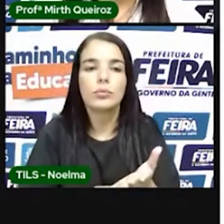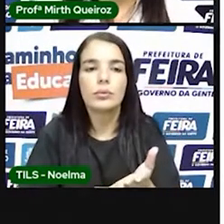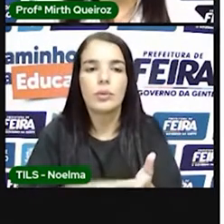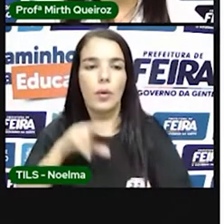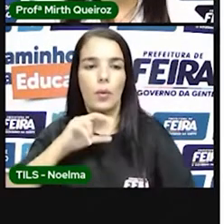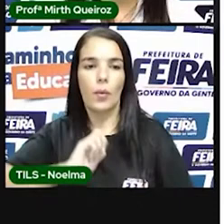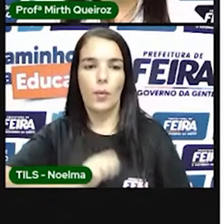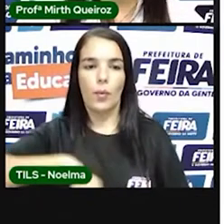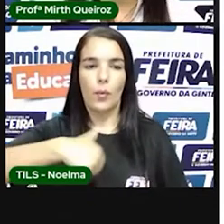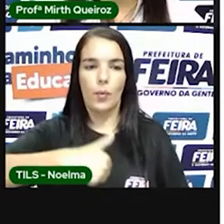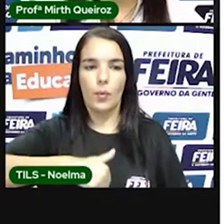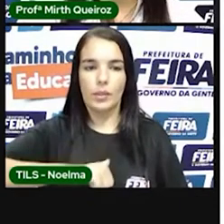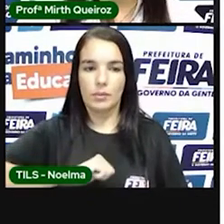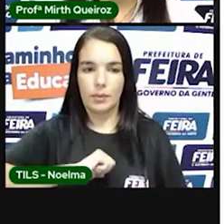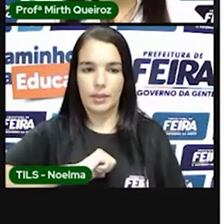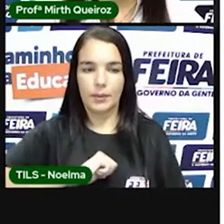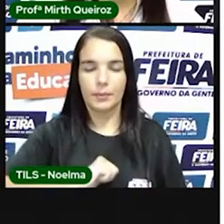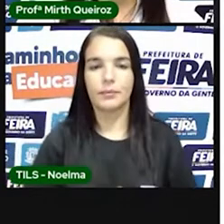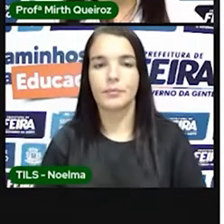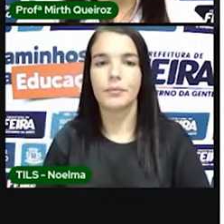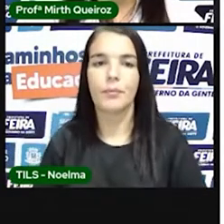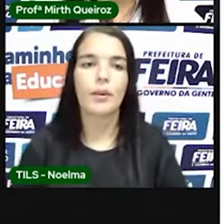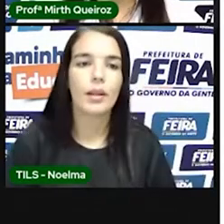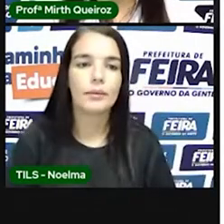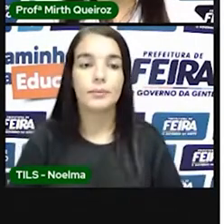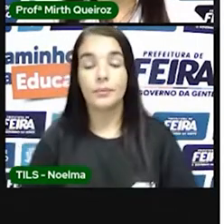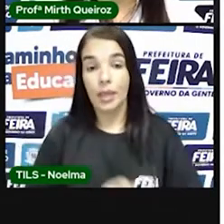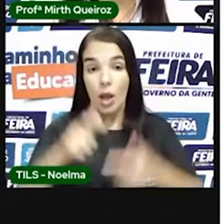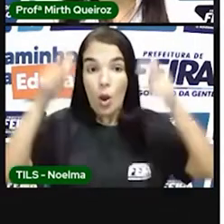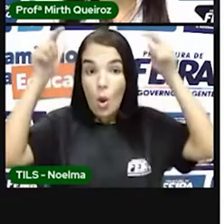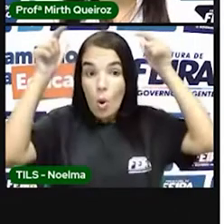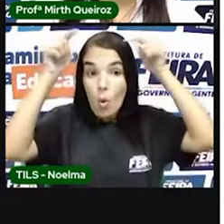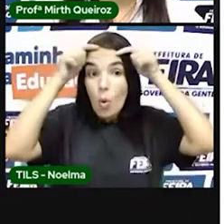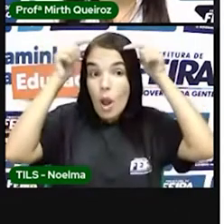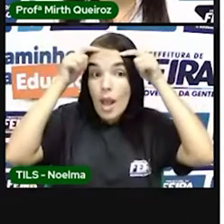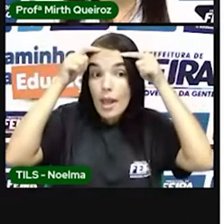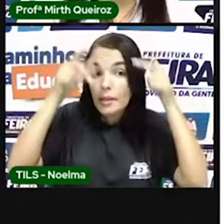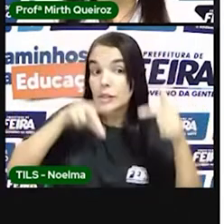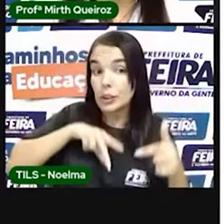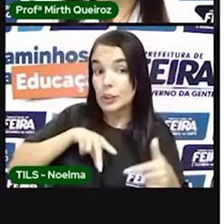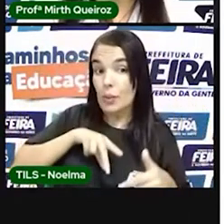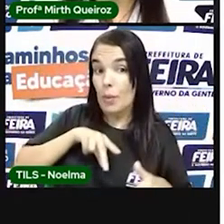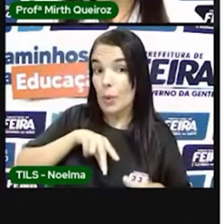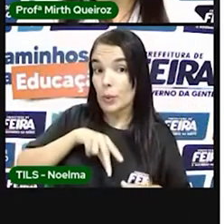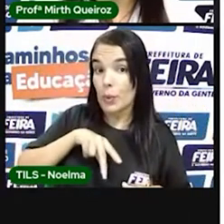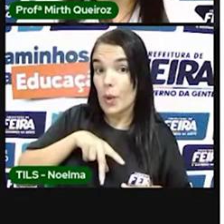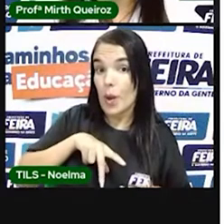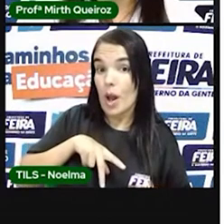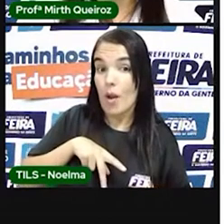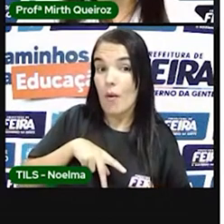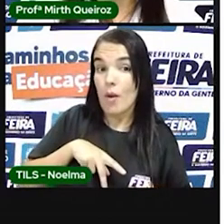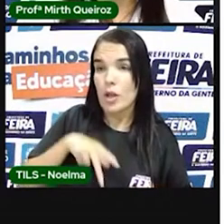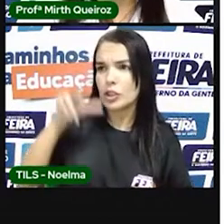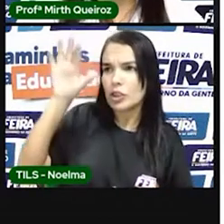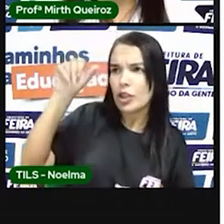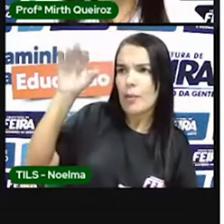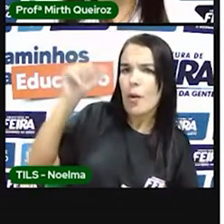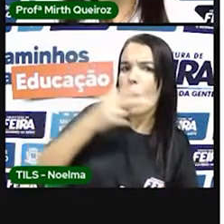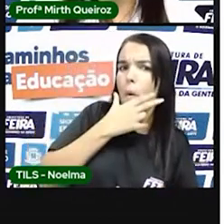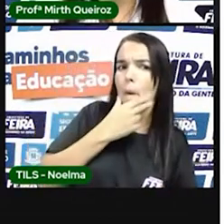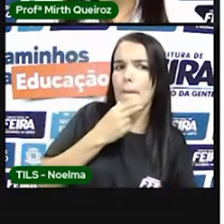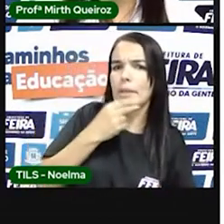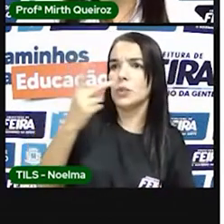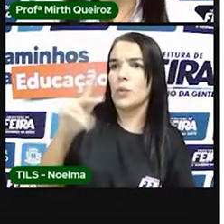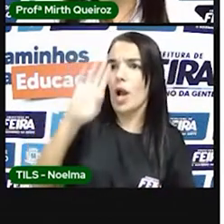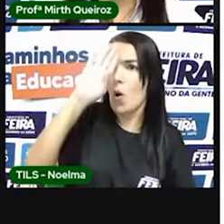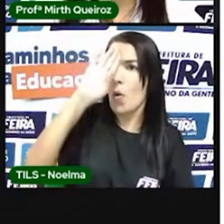O rei D. João III nomeou homens de sua confiança para receber e administrar os lotes. Eles